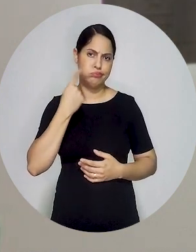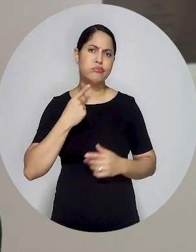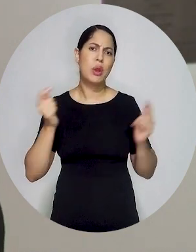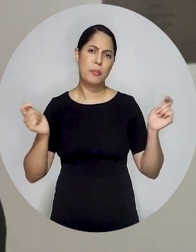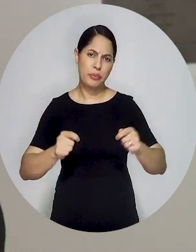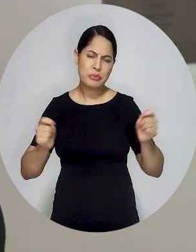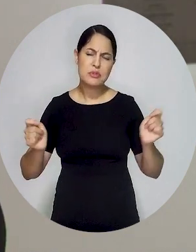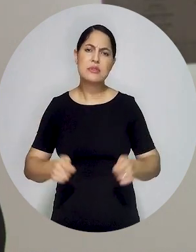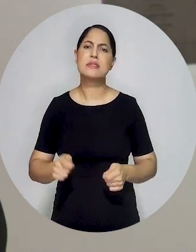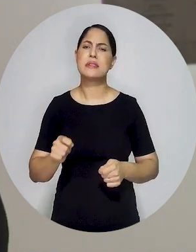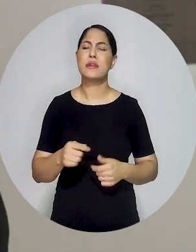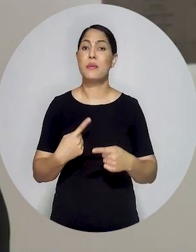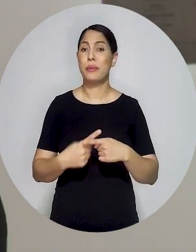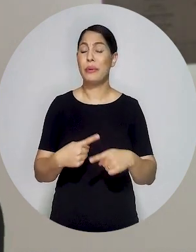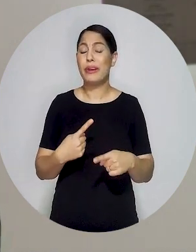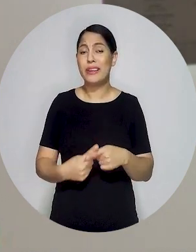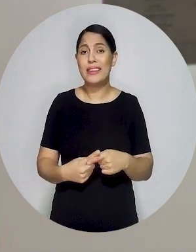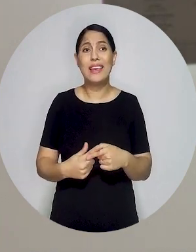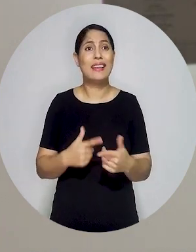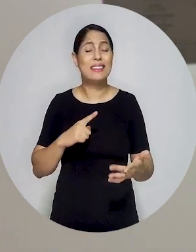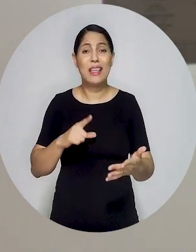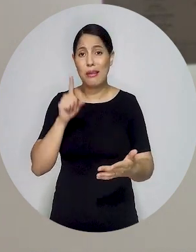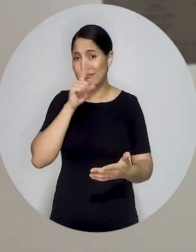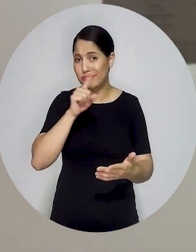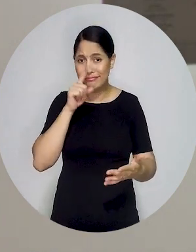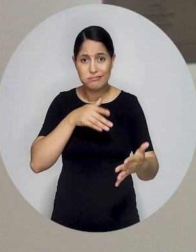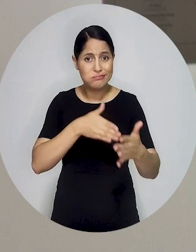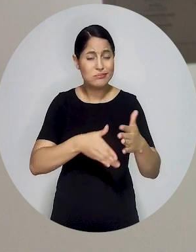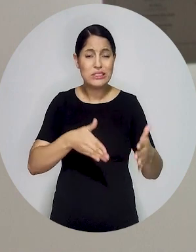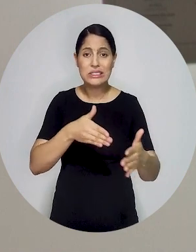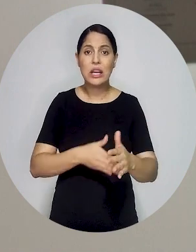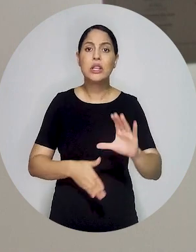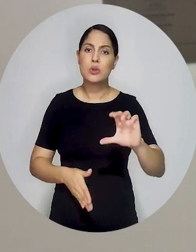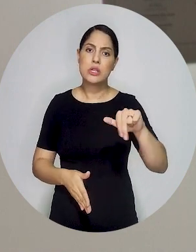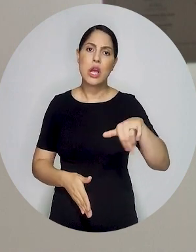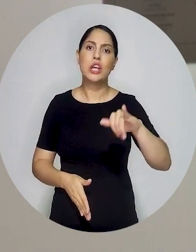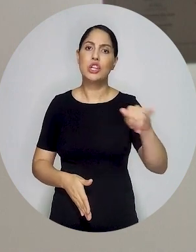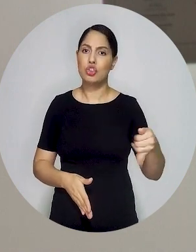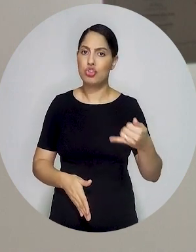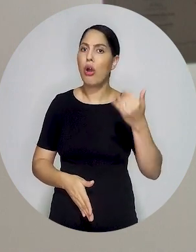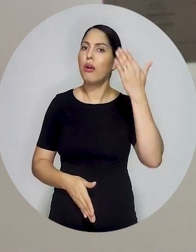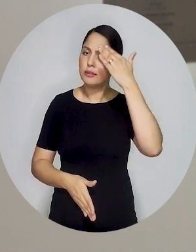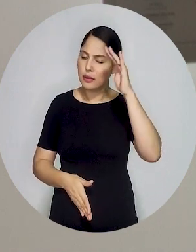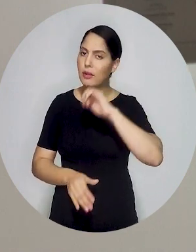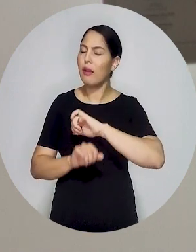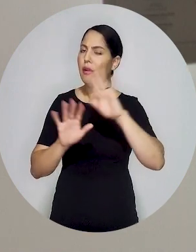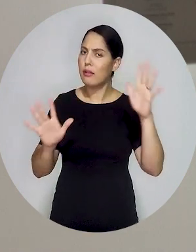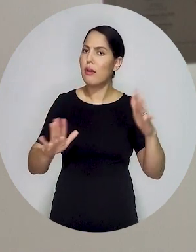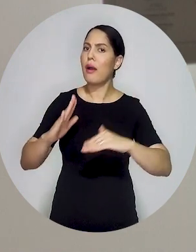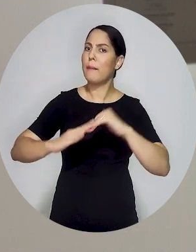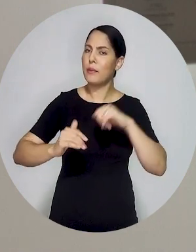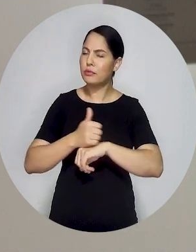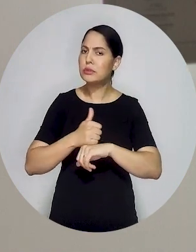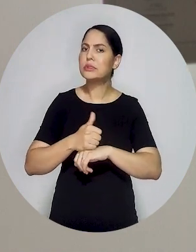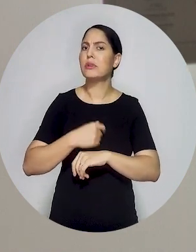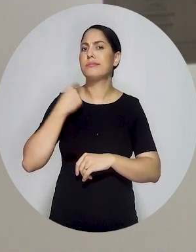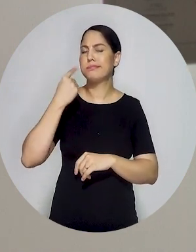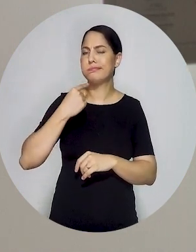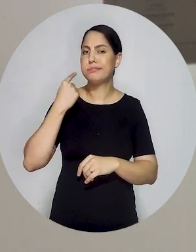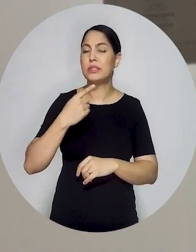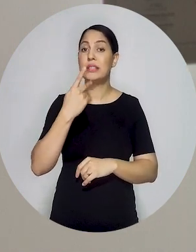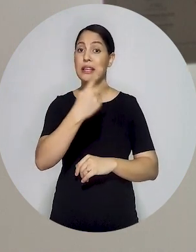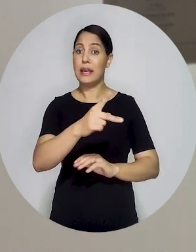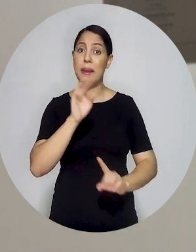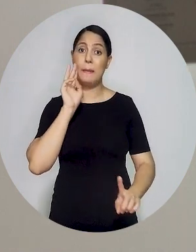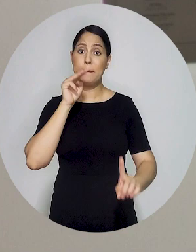advocacia, as dificuldades do exercício pleno da advocacia ao CNJ, para que quando ele for impor,